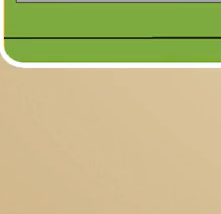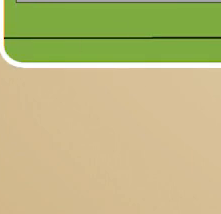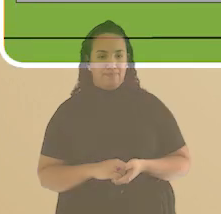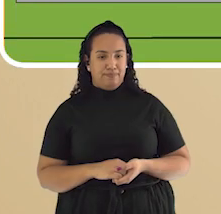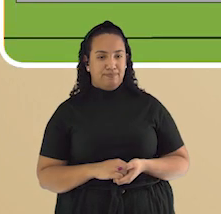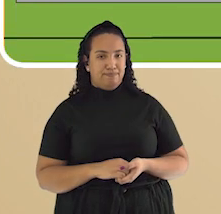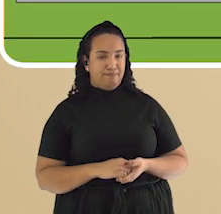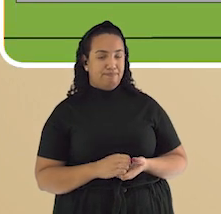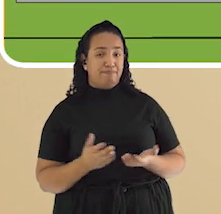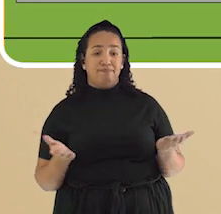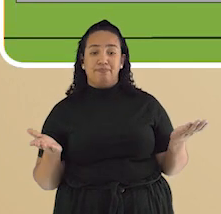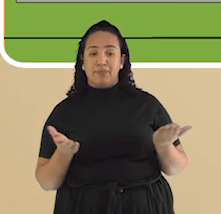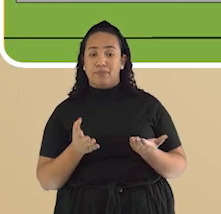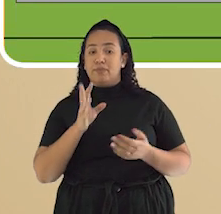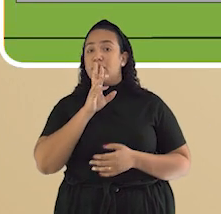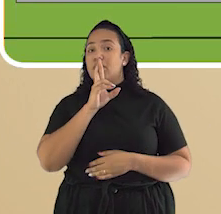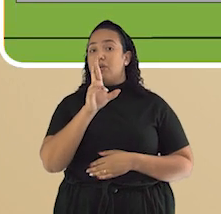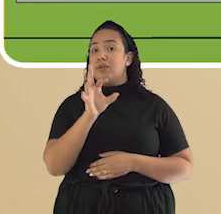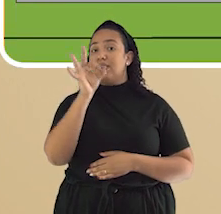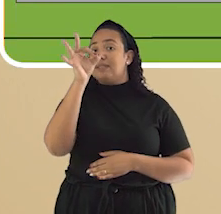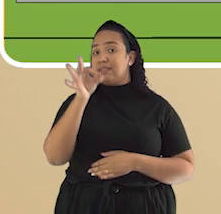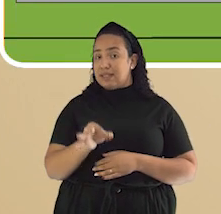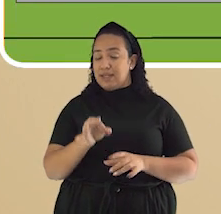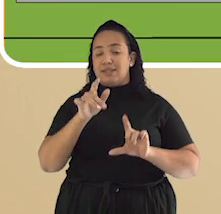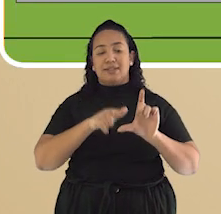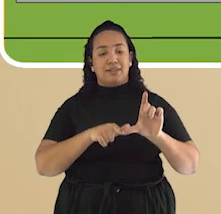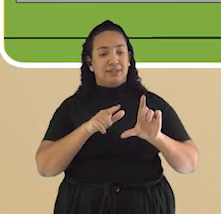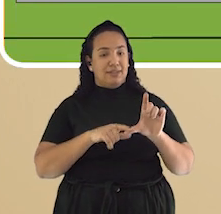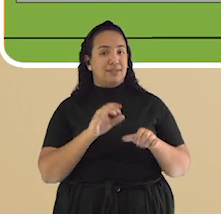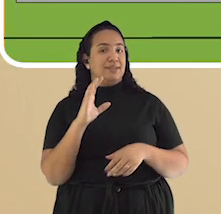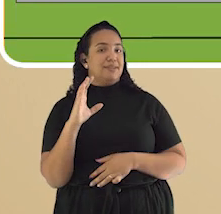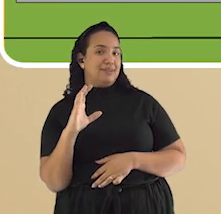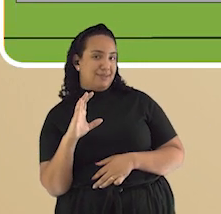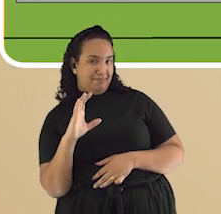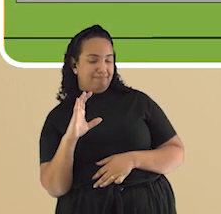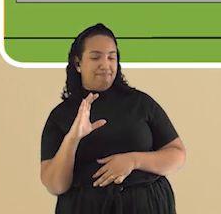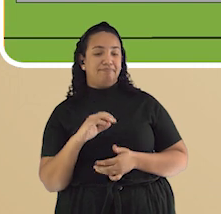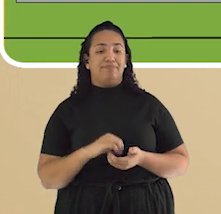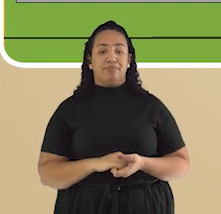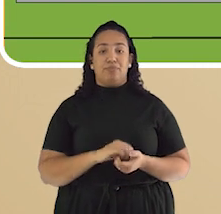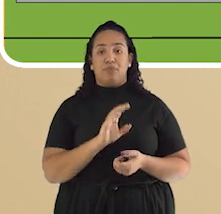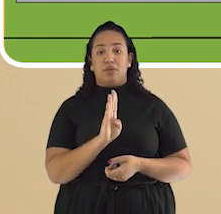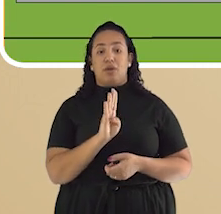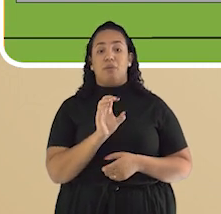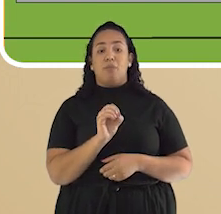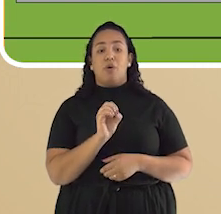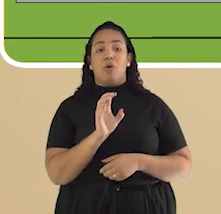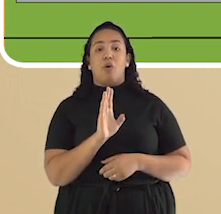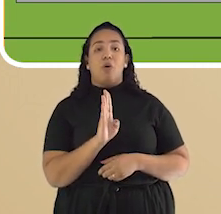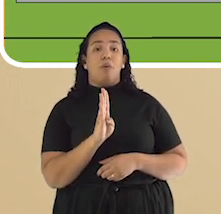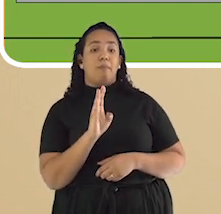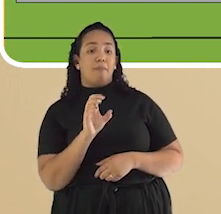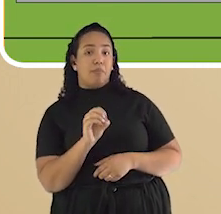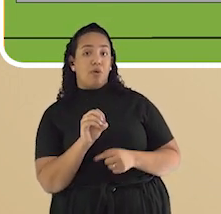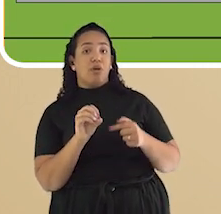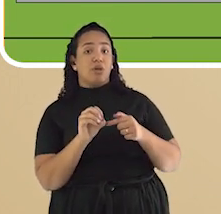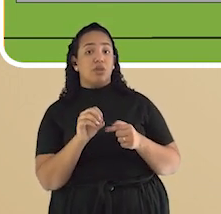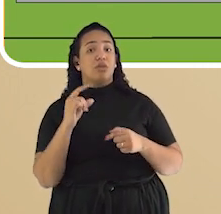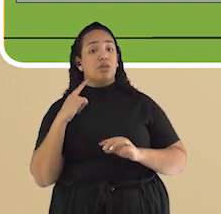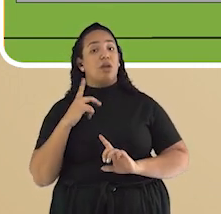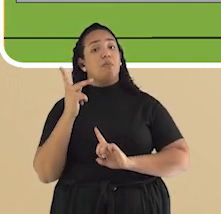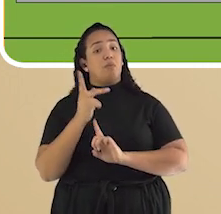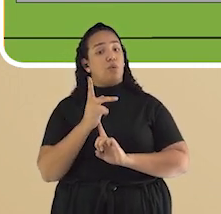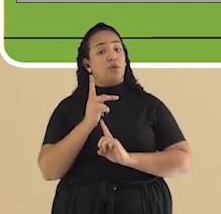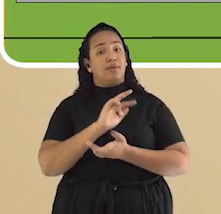E voltamos com a nossa correção, que indica como correta a letra C. Pois é. O bobó de camarão é o alimento que tem mais proteínas dentre as